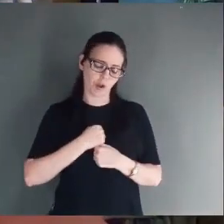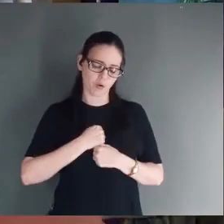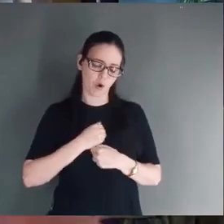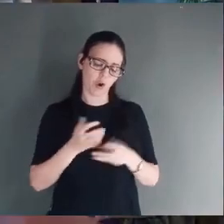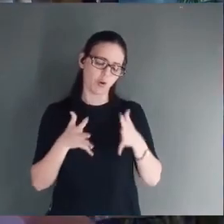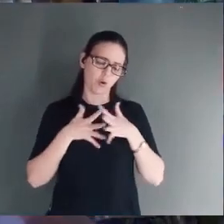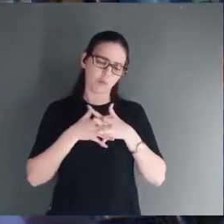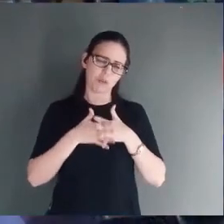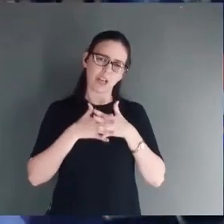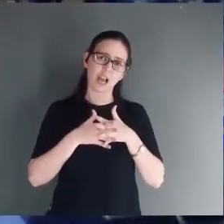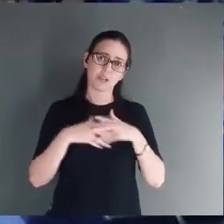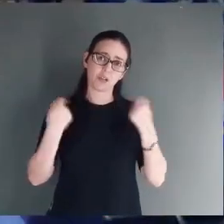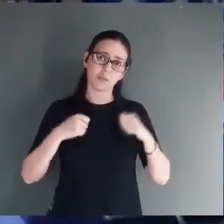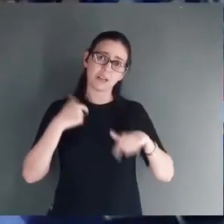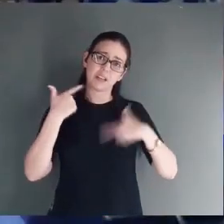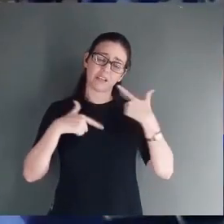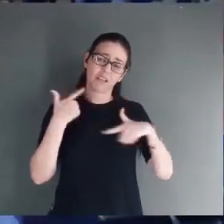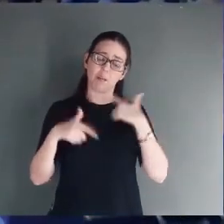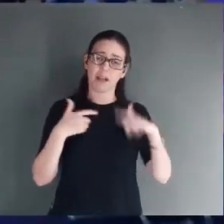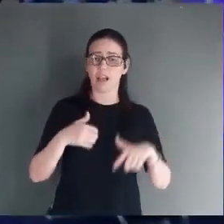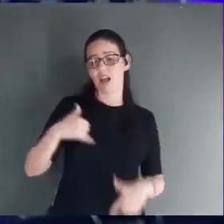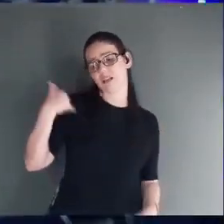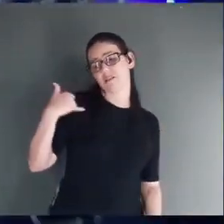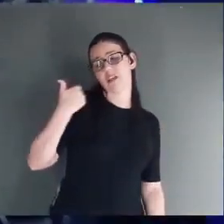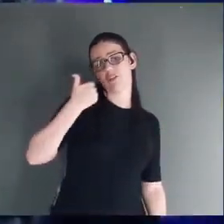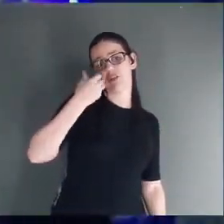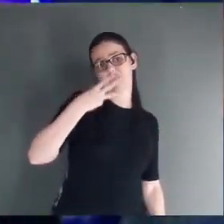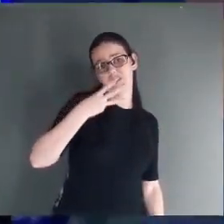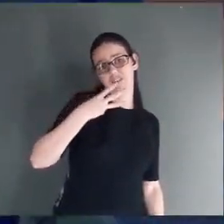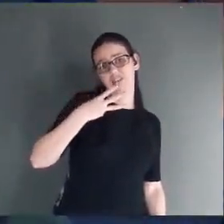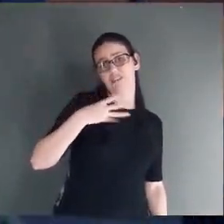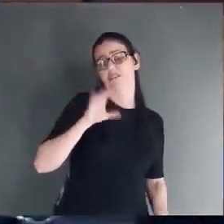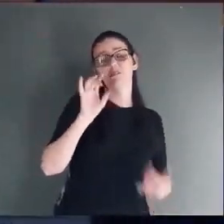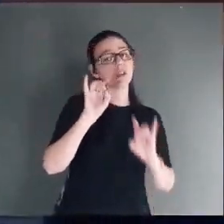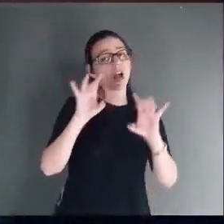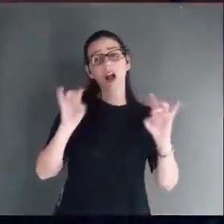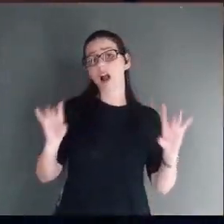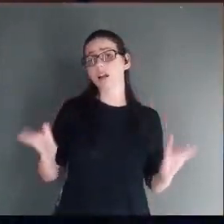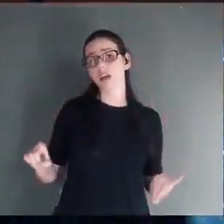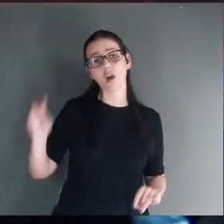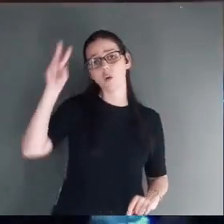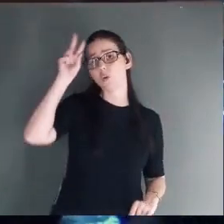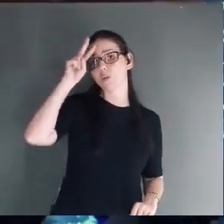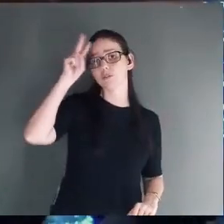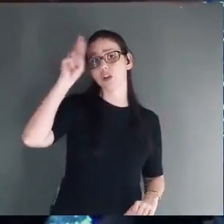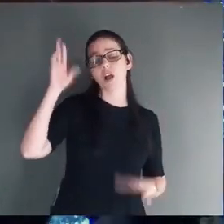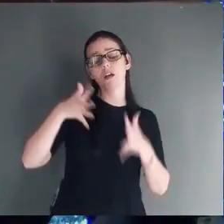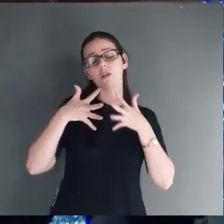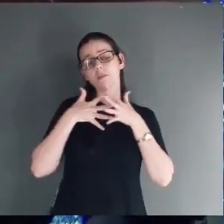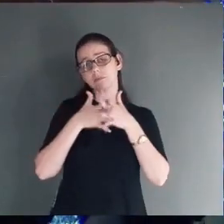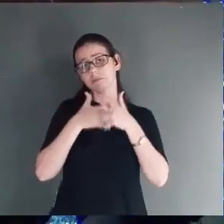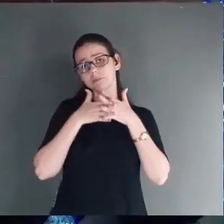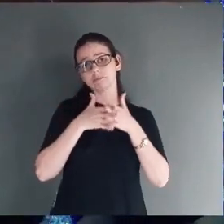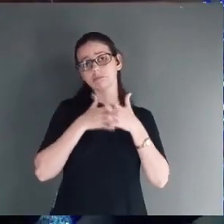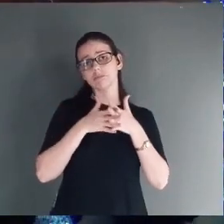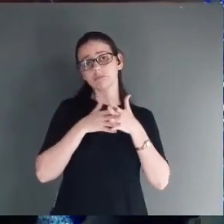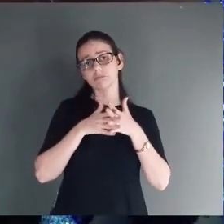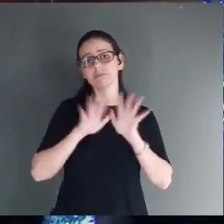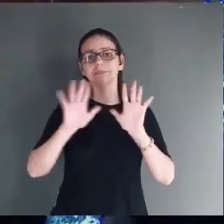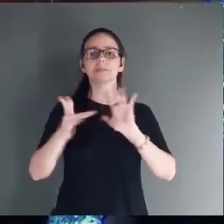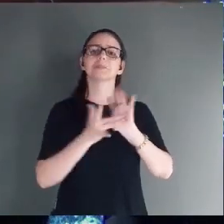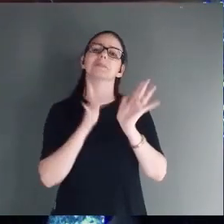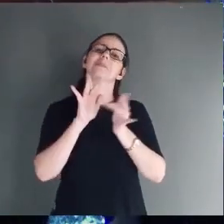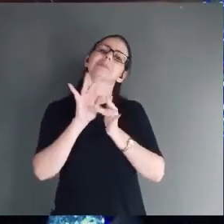Ah. Eu tive que trabalhar a partir dos treze anos. Porque. Ah. Cada um tem uma história complicada aqui. E Jesus